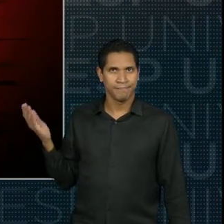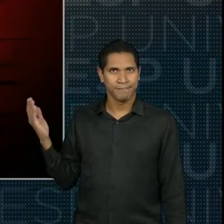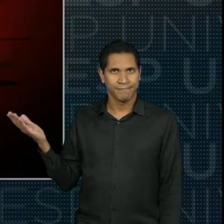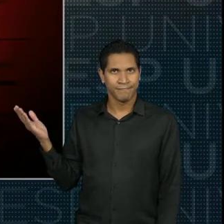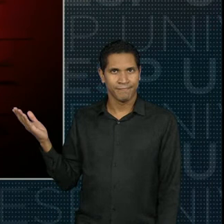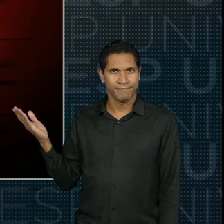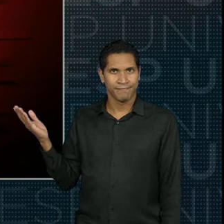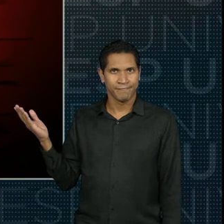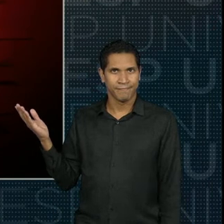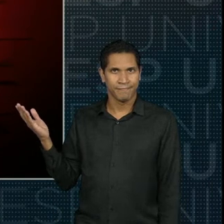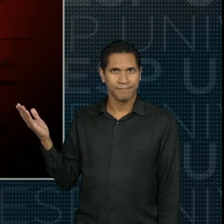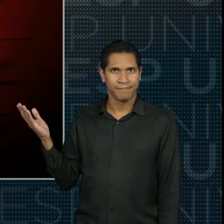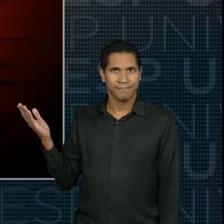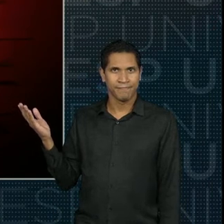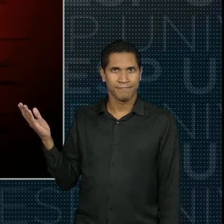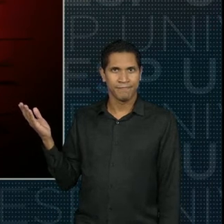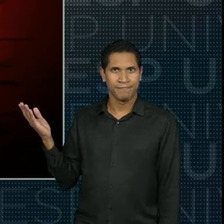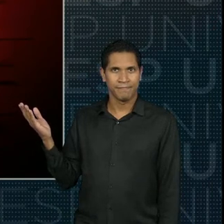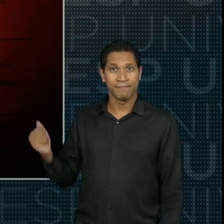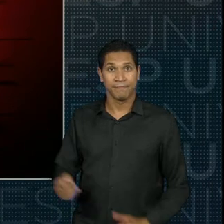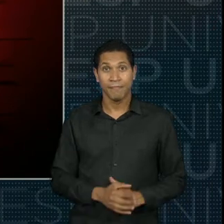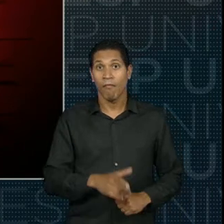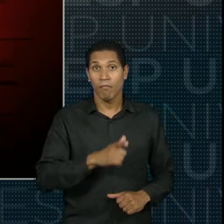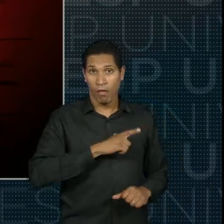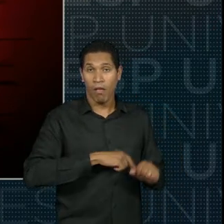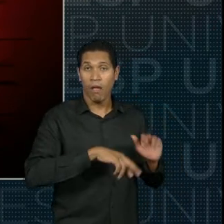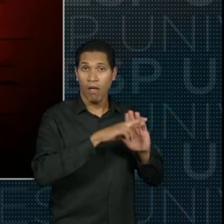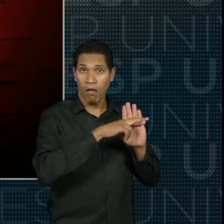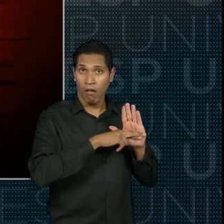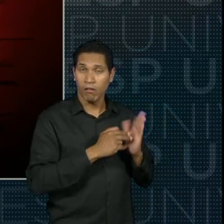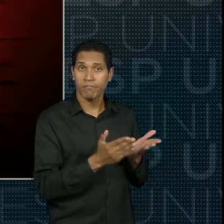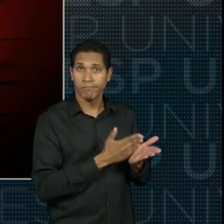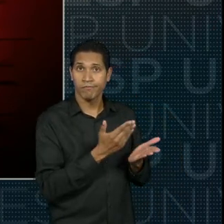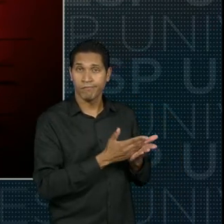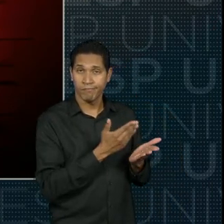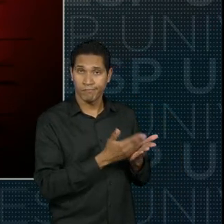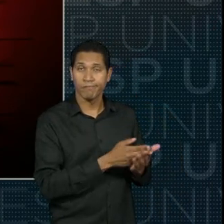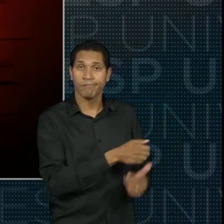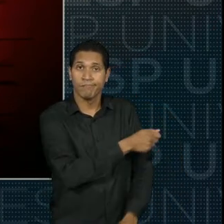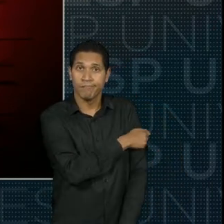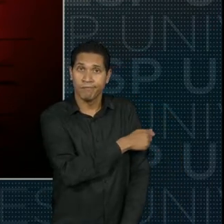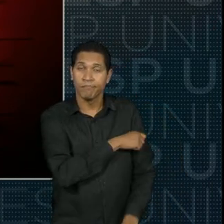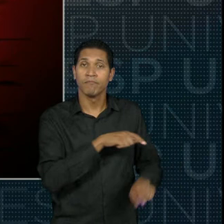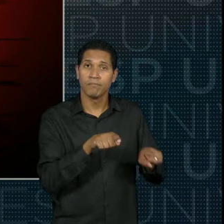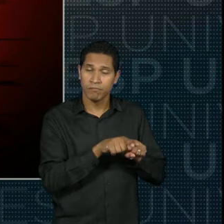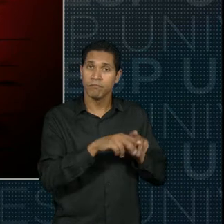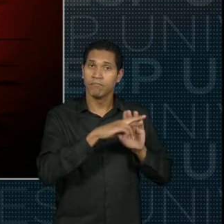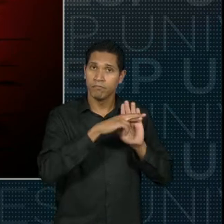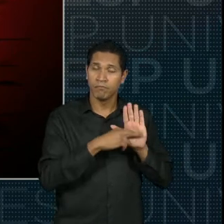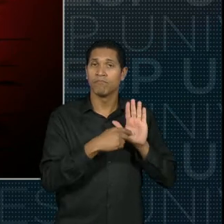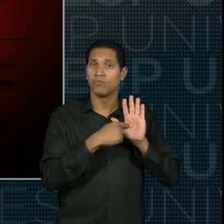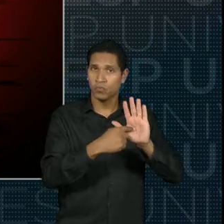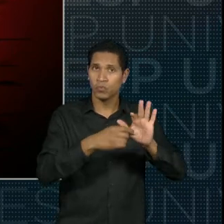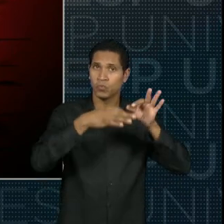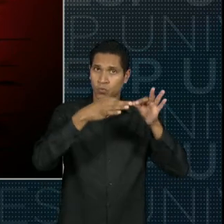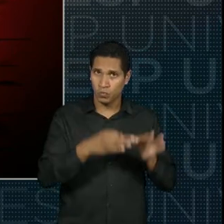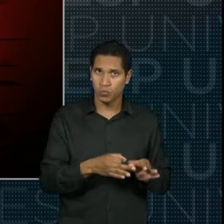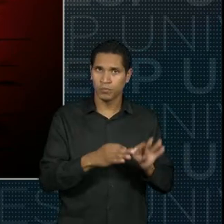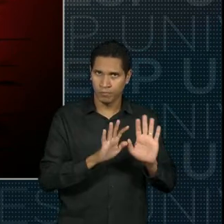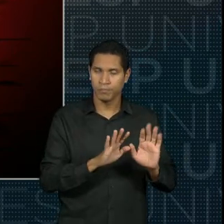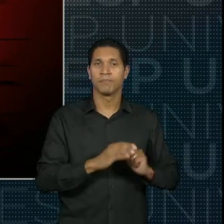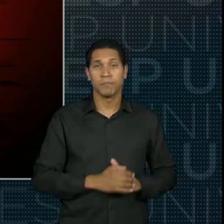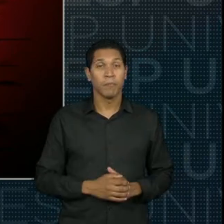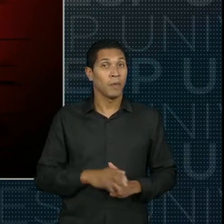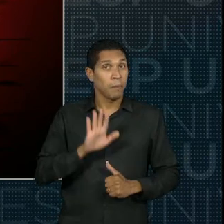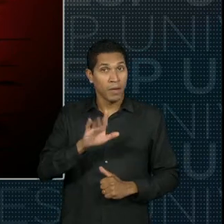essas regras também vão constar na documentação. Vocês vão ter acesso a essa especificação no documento, mas